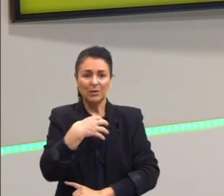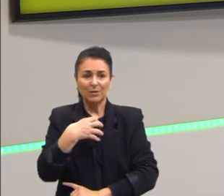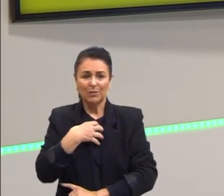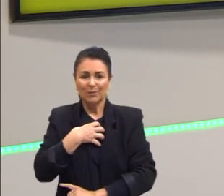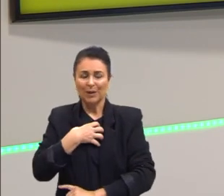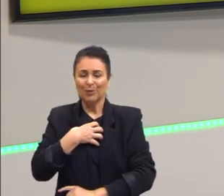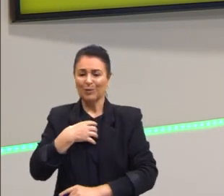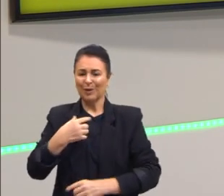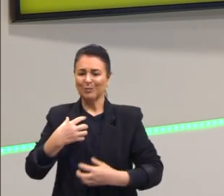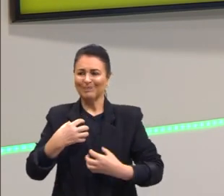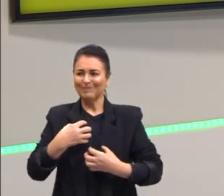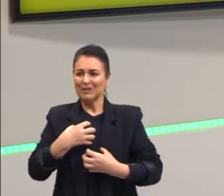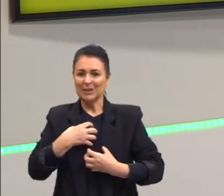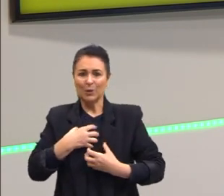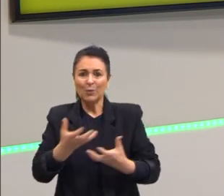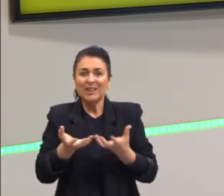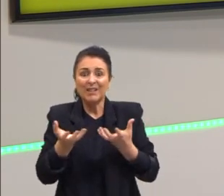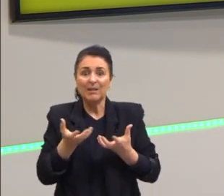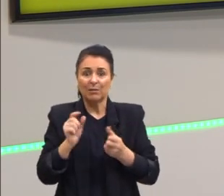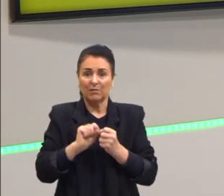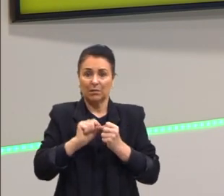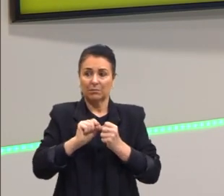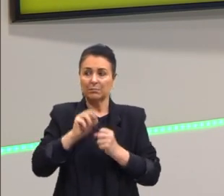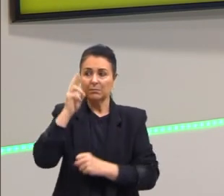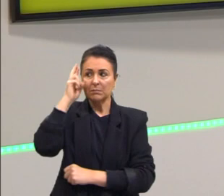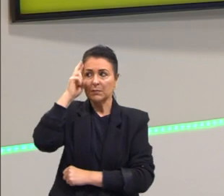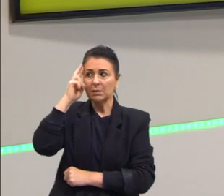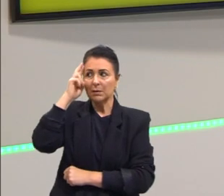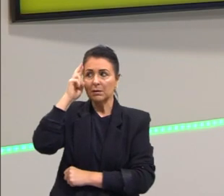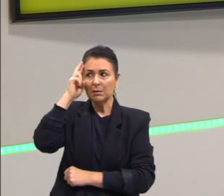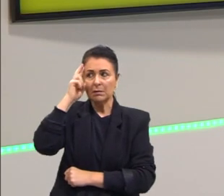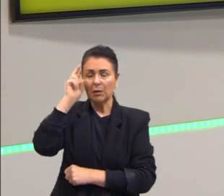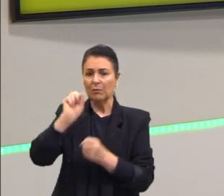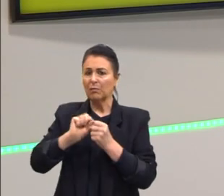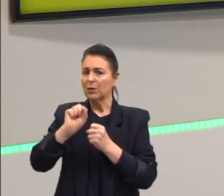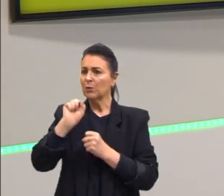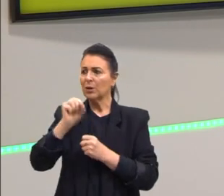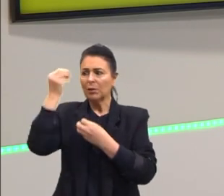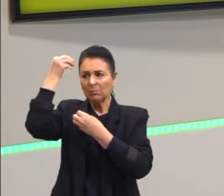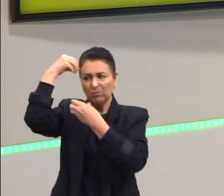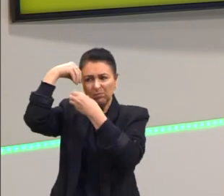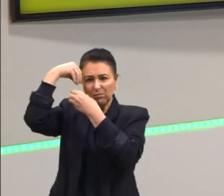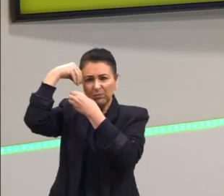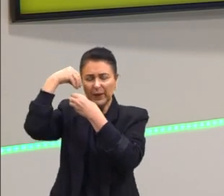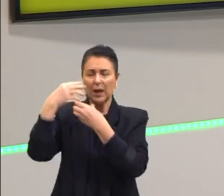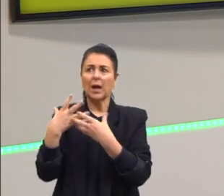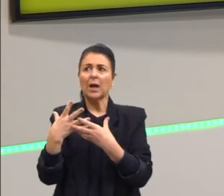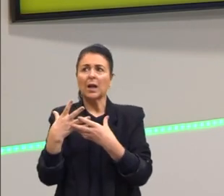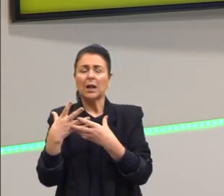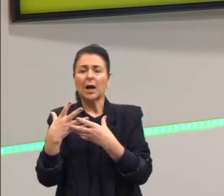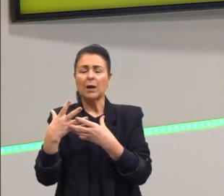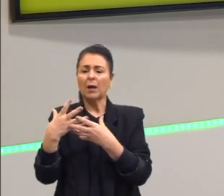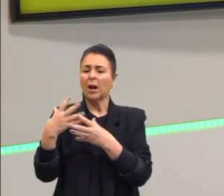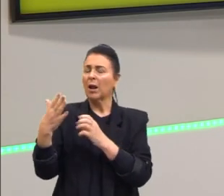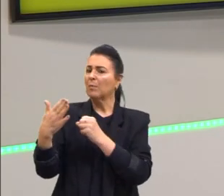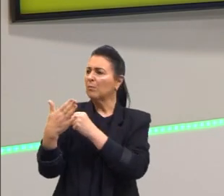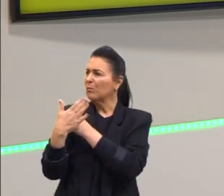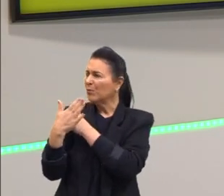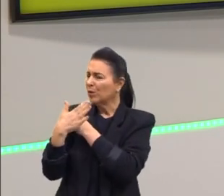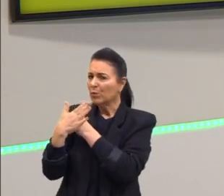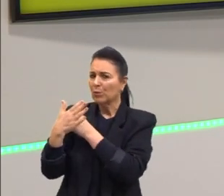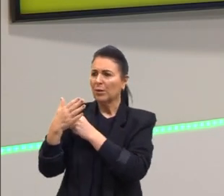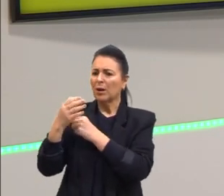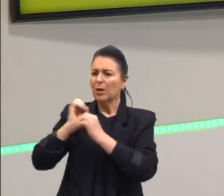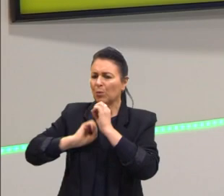movido por essa vontade da paixão. E a razão apenas vai me organizar, vai me orientar a fazer essa atitude.